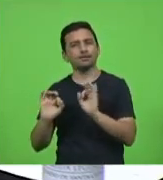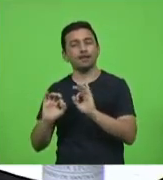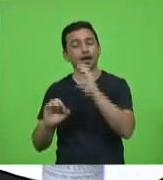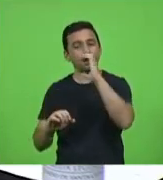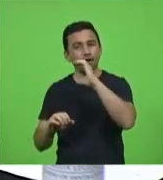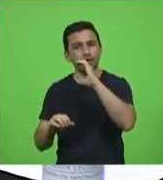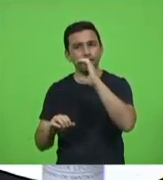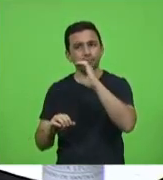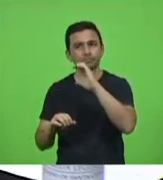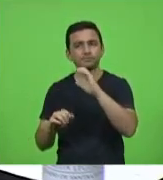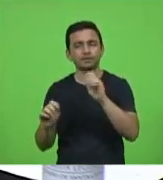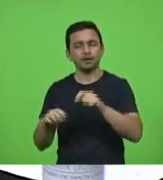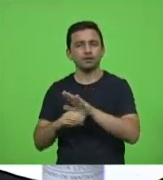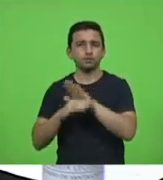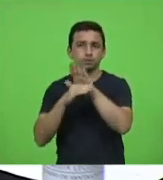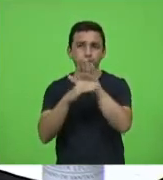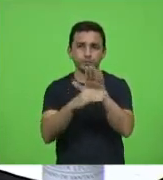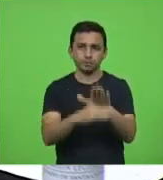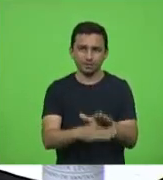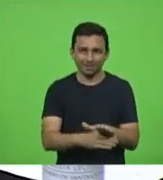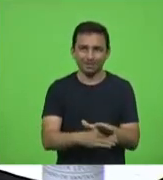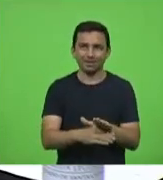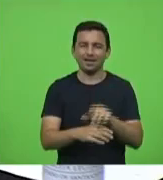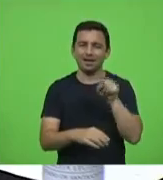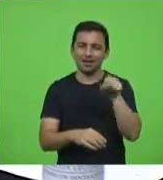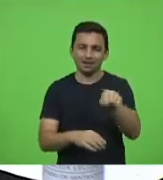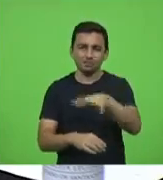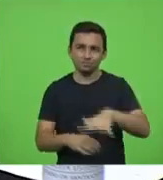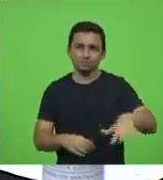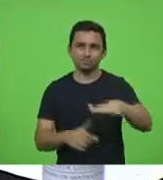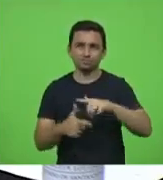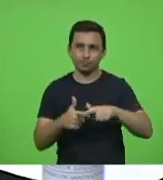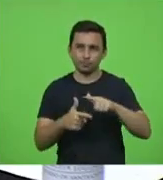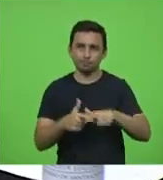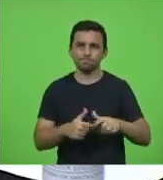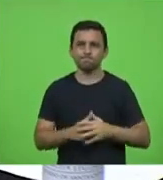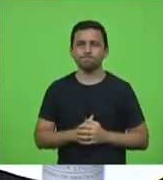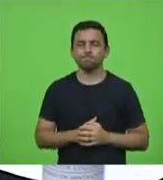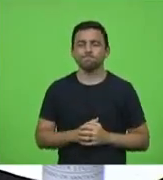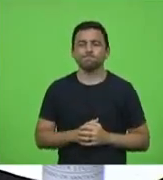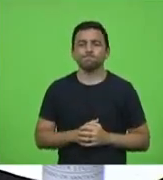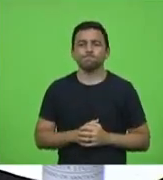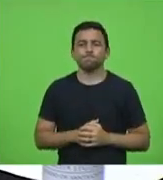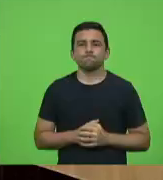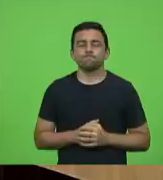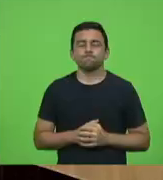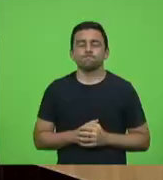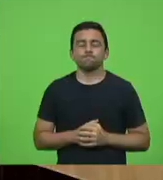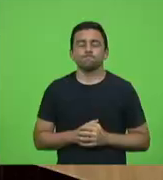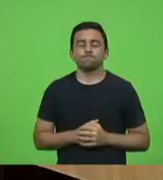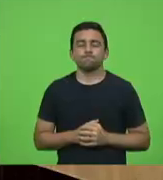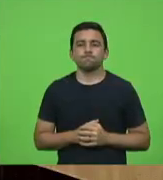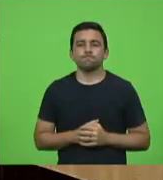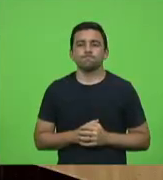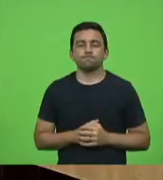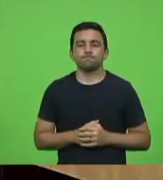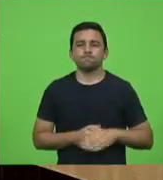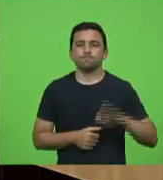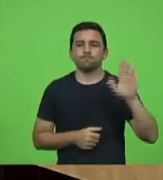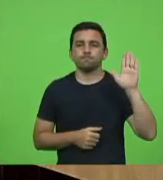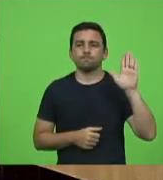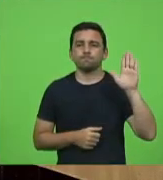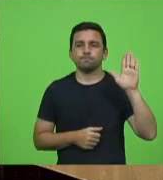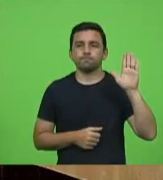vezes uma situação emergencial como é a deste acho obrigado senhor presidente senhor presidente com a palavra